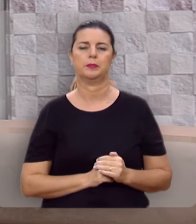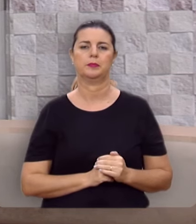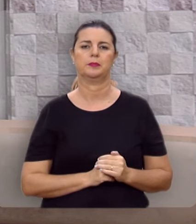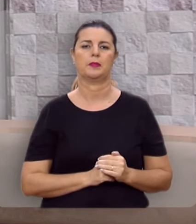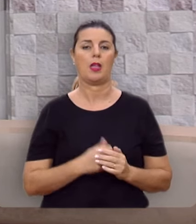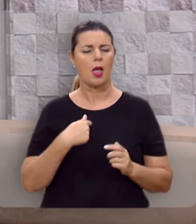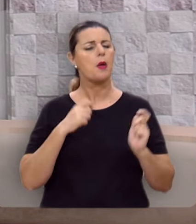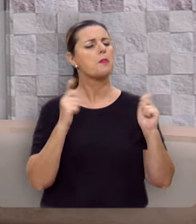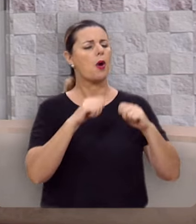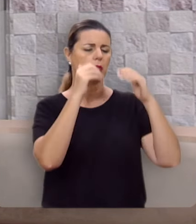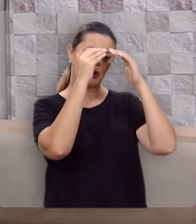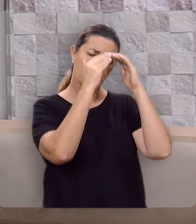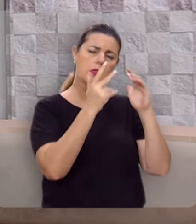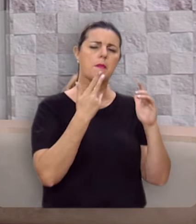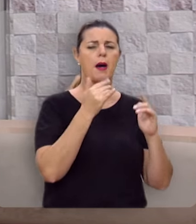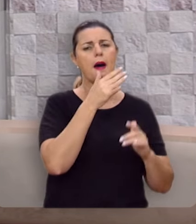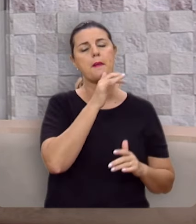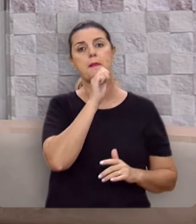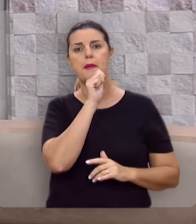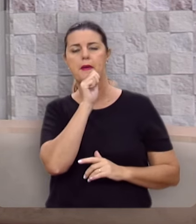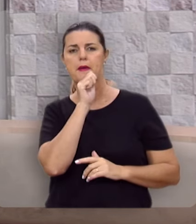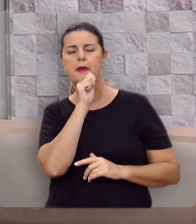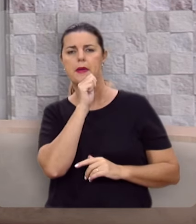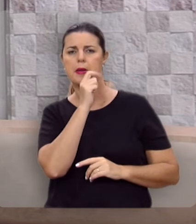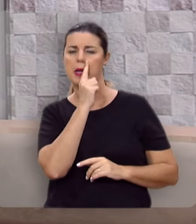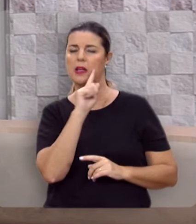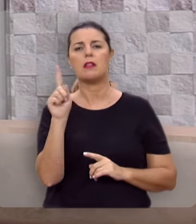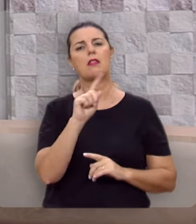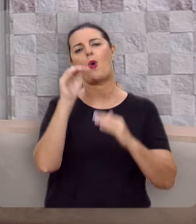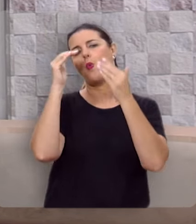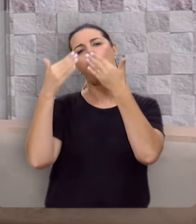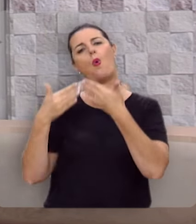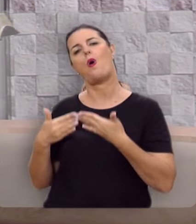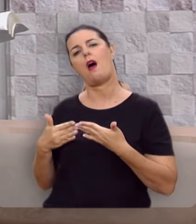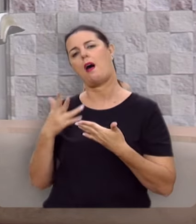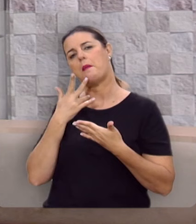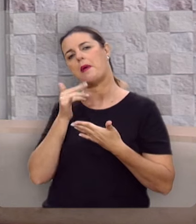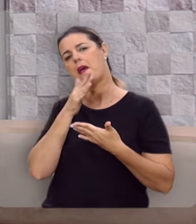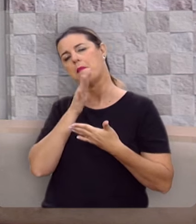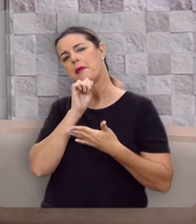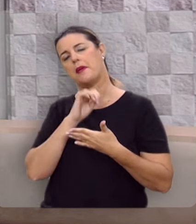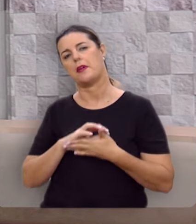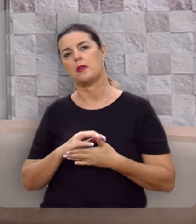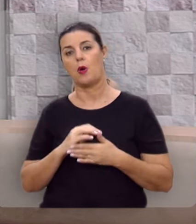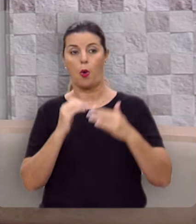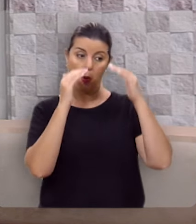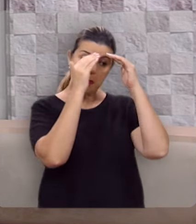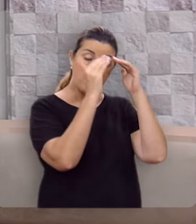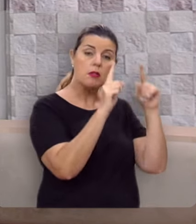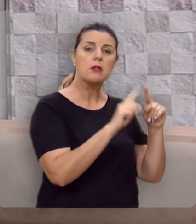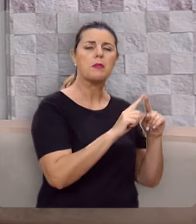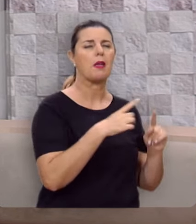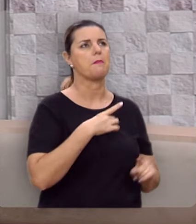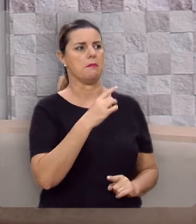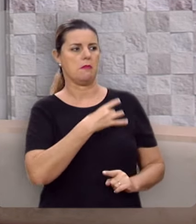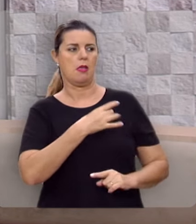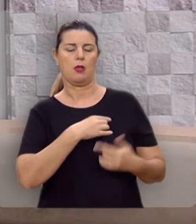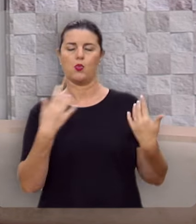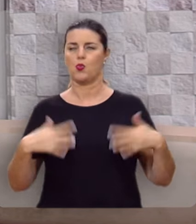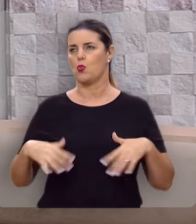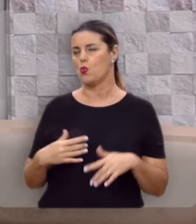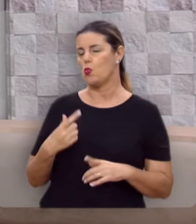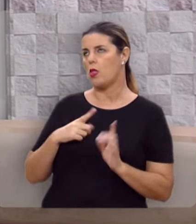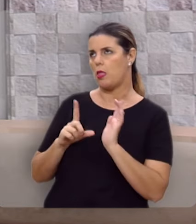Eu posso obedecer meu pai e minha mãe e não honrar meu pai e minha mãe. Obedecer é porque tem